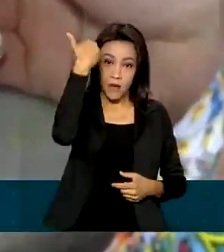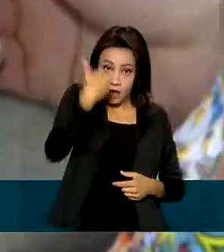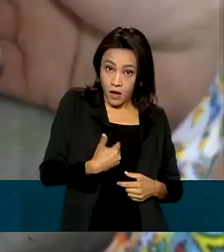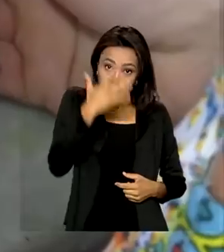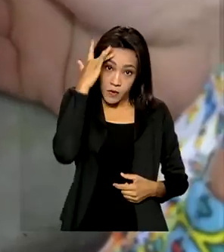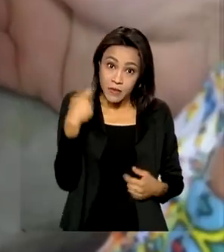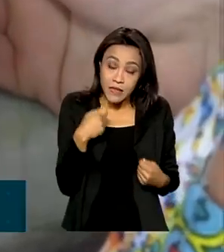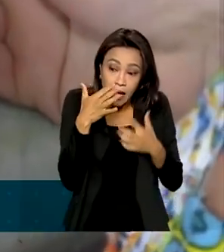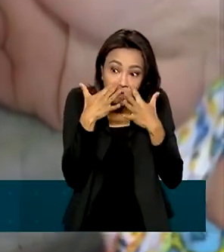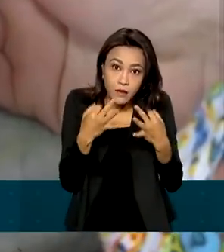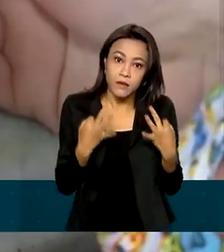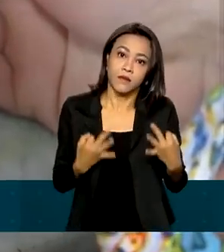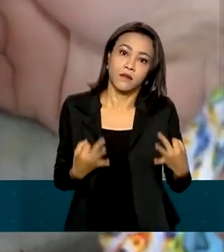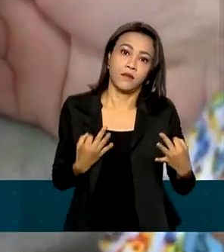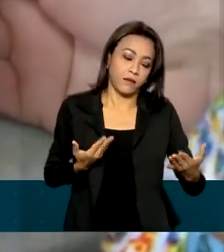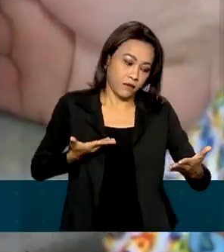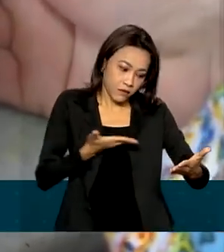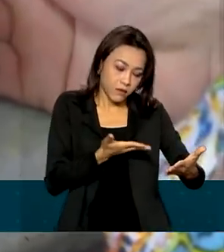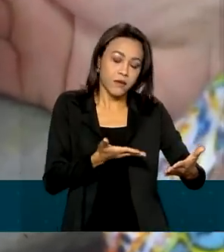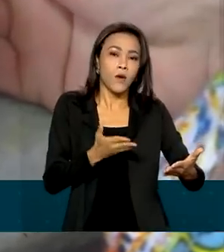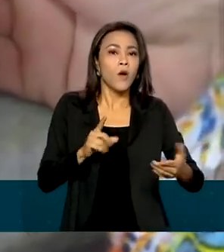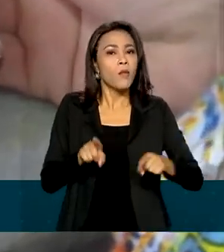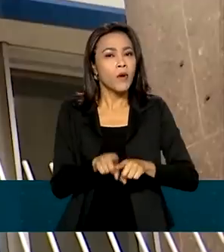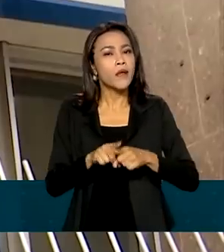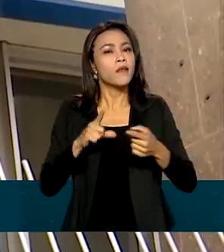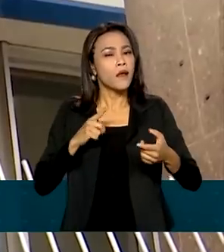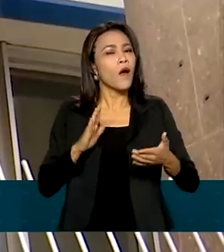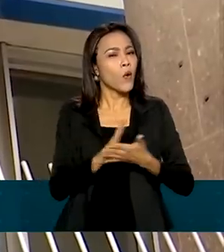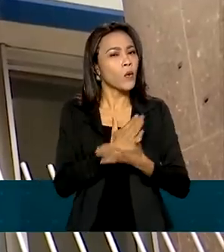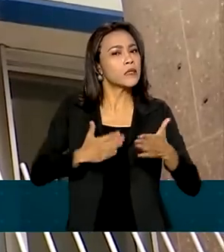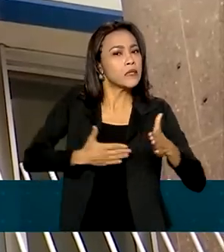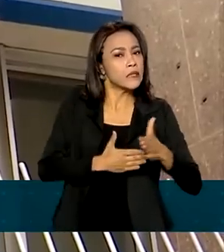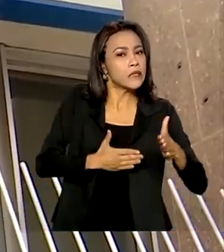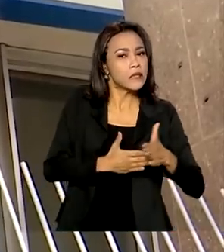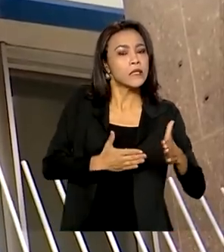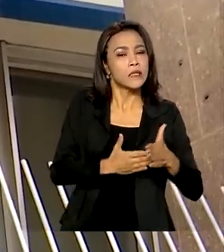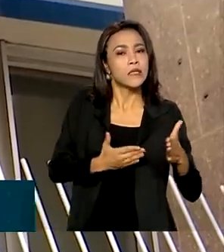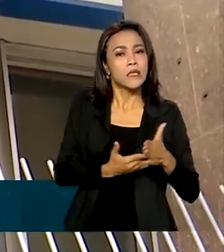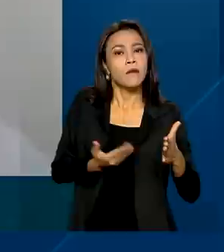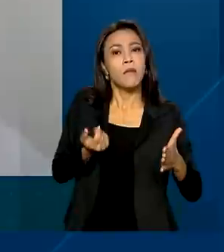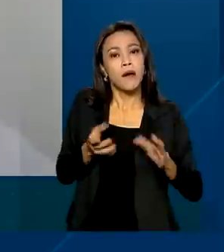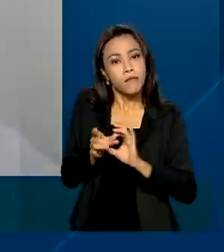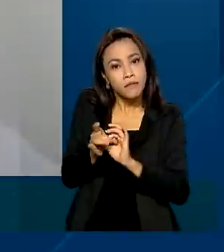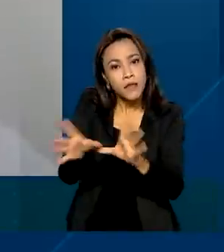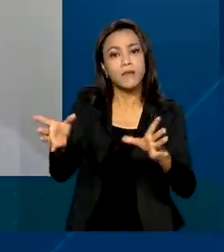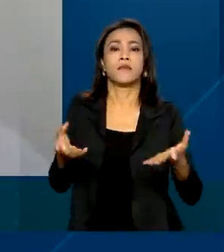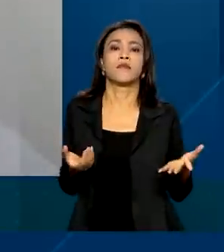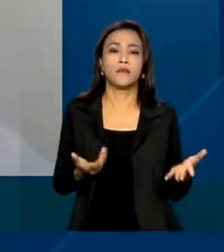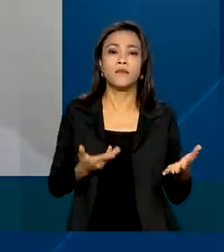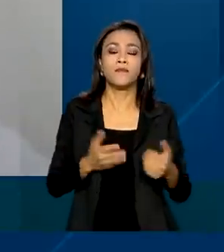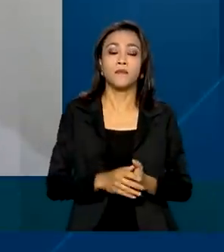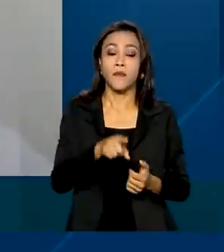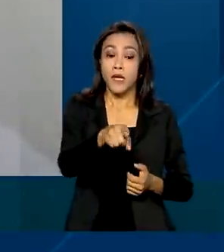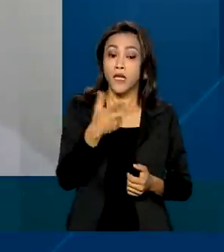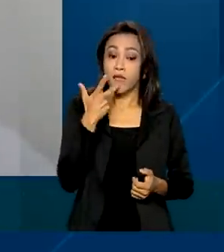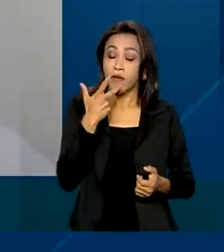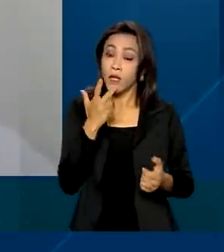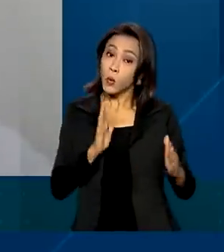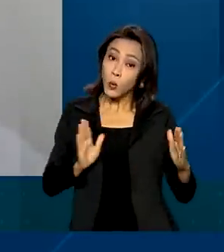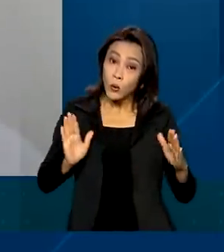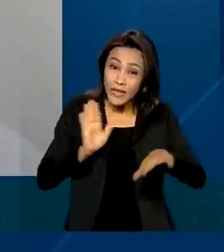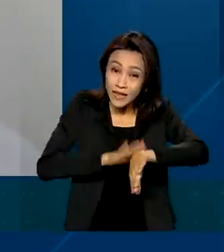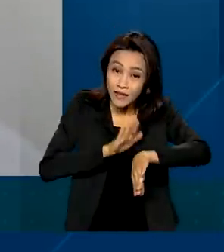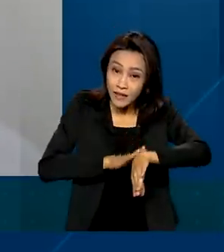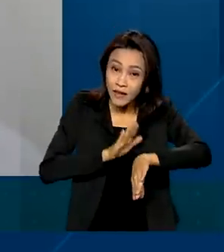ficar atento porque existem algumas restrições quanto à concessão pela análise documental. O máximo de tempo que esse segurado vai